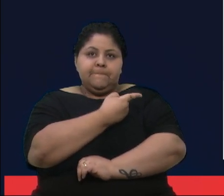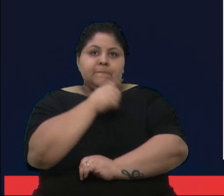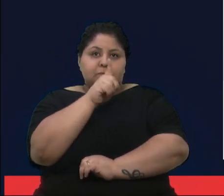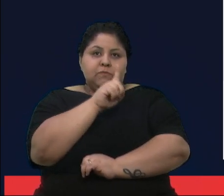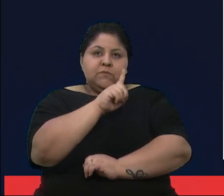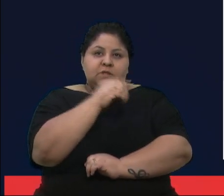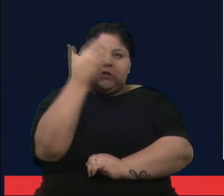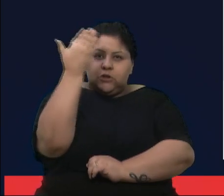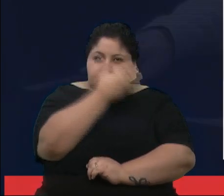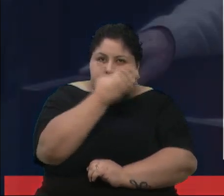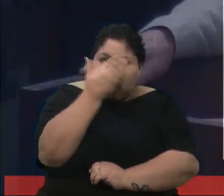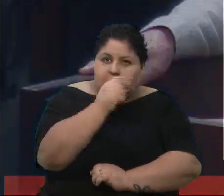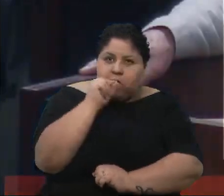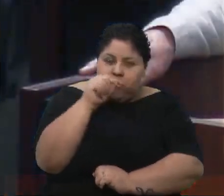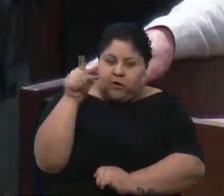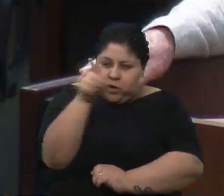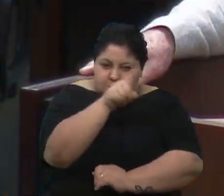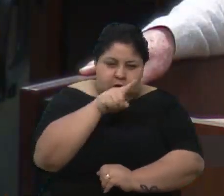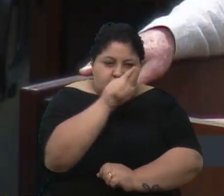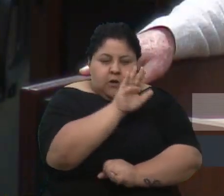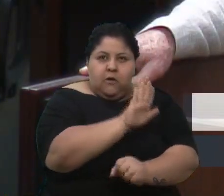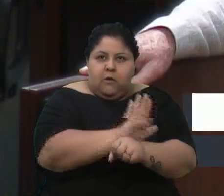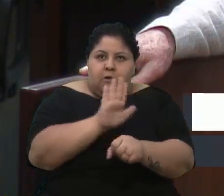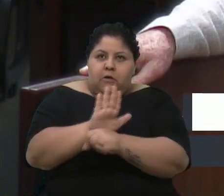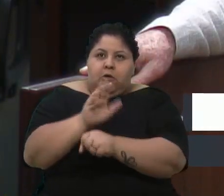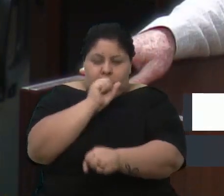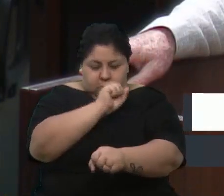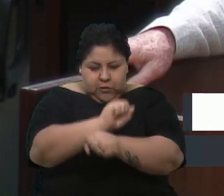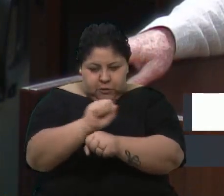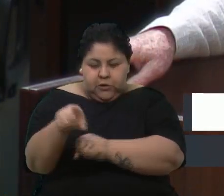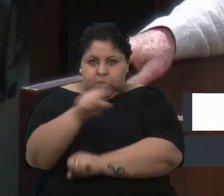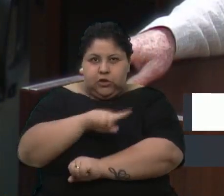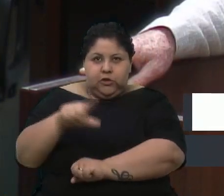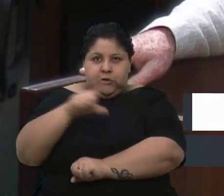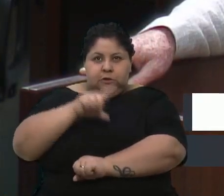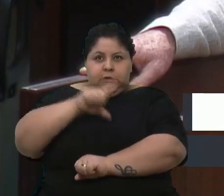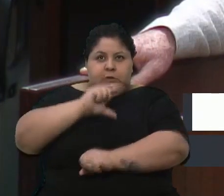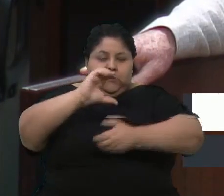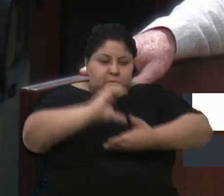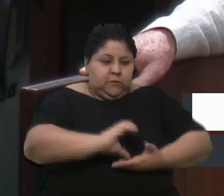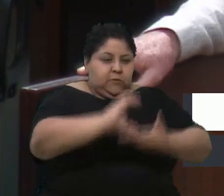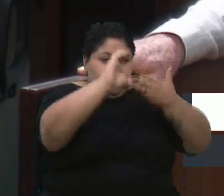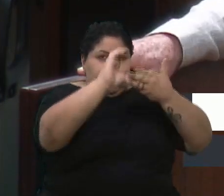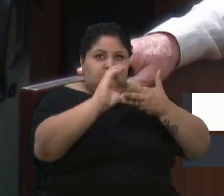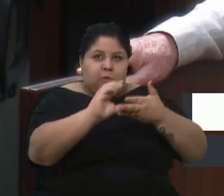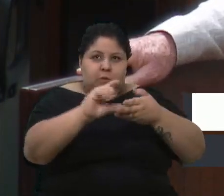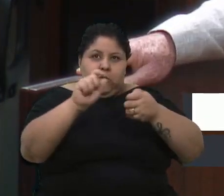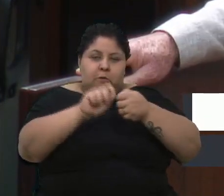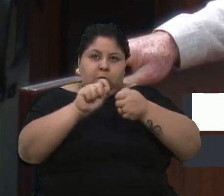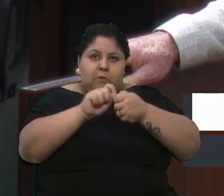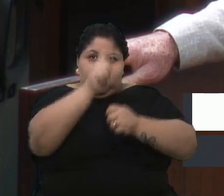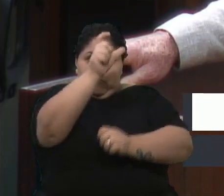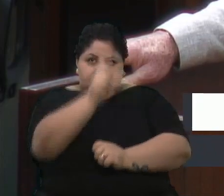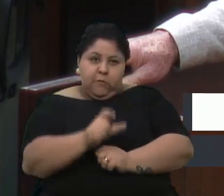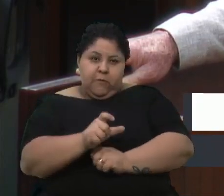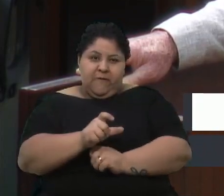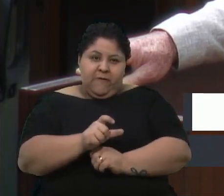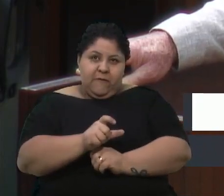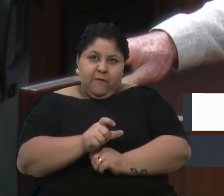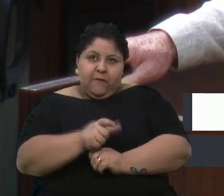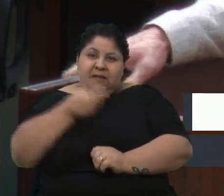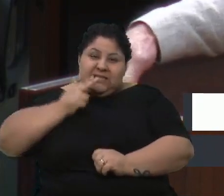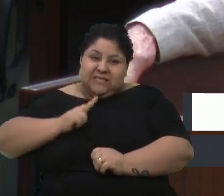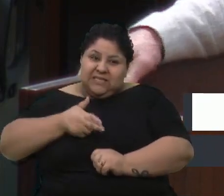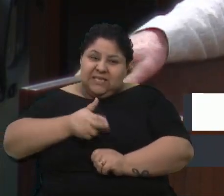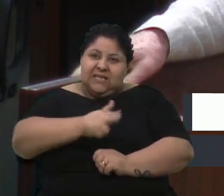que nós esperávamos, porque a gente tem como Conselho, como integrante efetivo do Conselho,